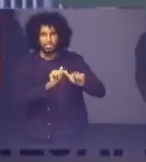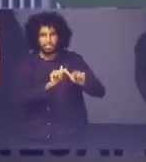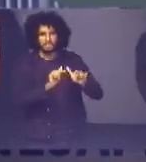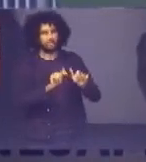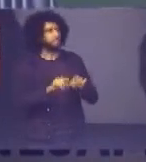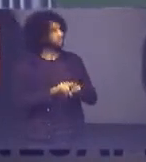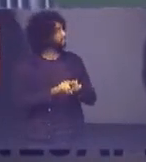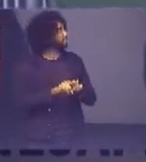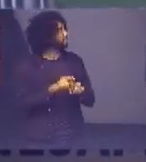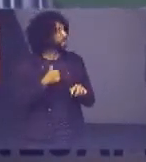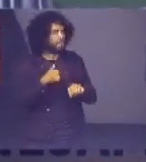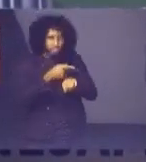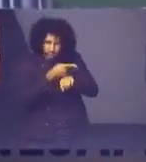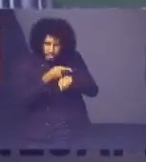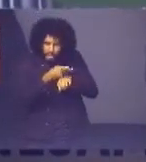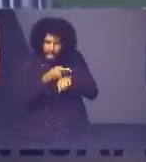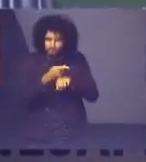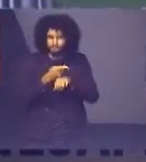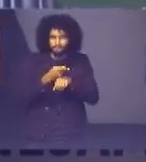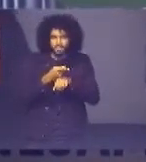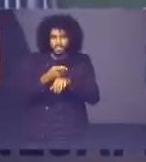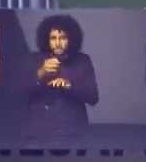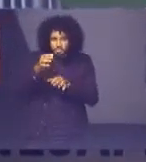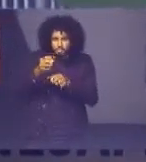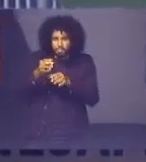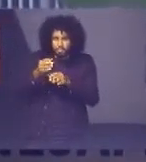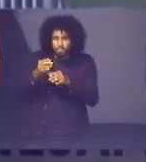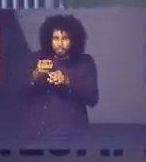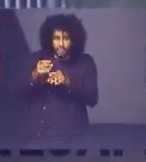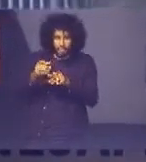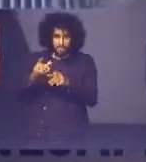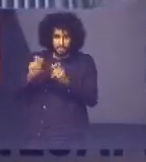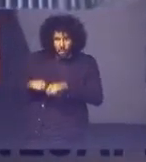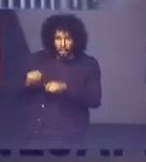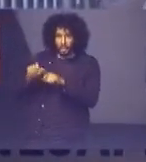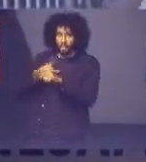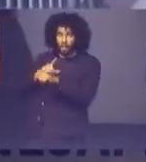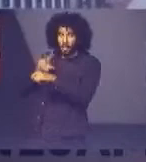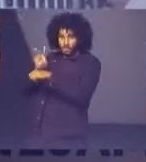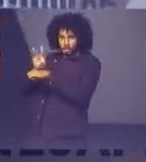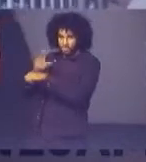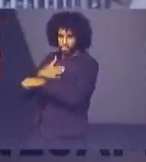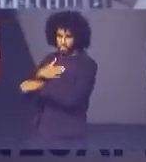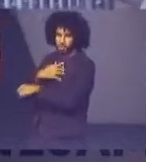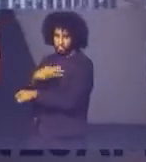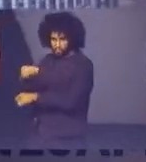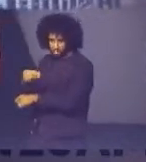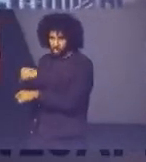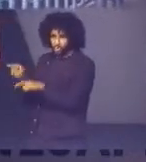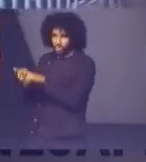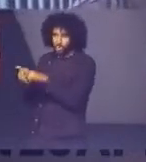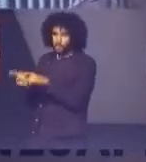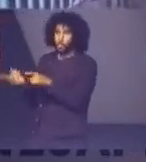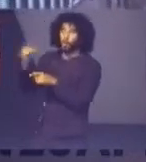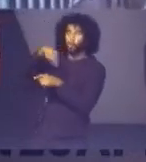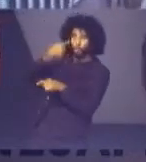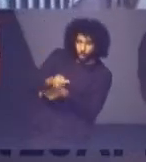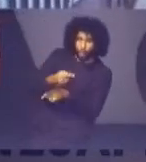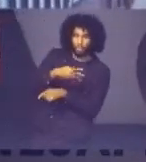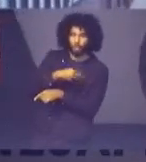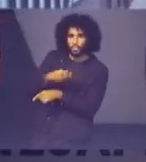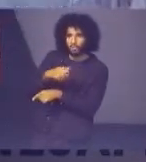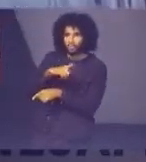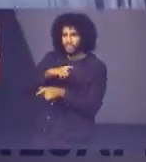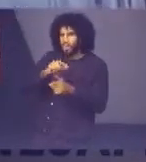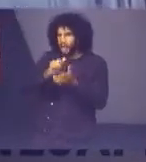sistema jurídico para poder entrar com uma ação de guarda para o meu filho e trazer meu outro filho para aproveitar as atividades que está